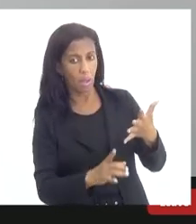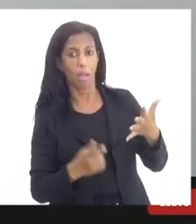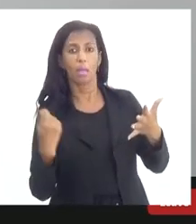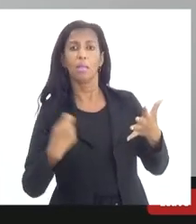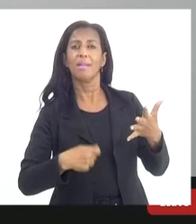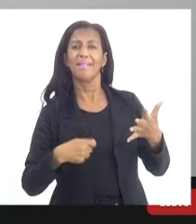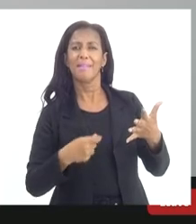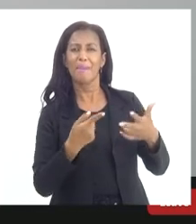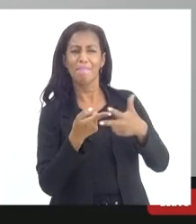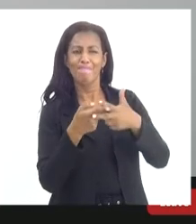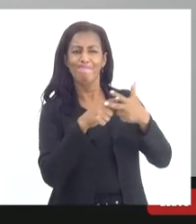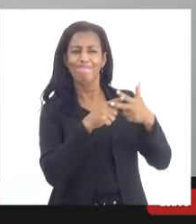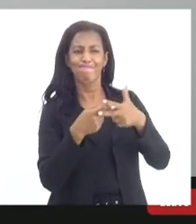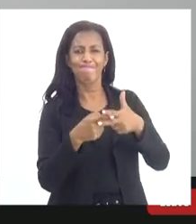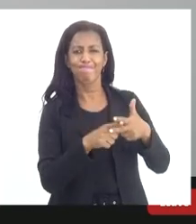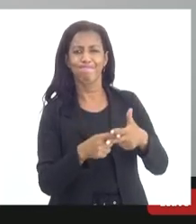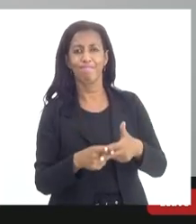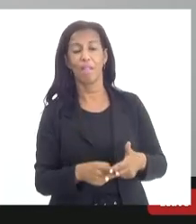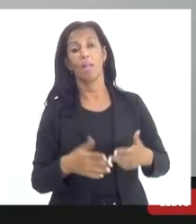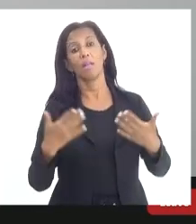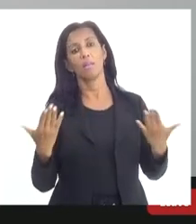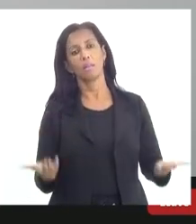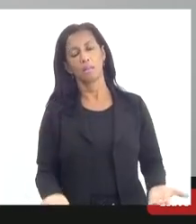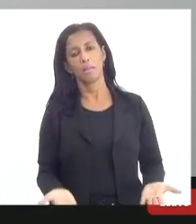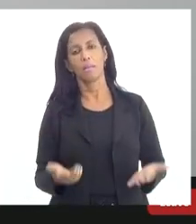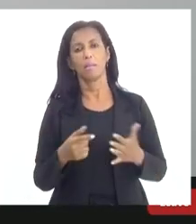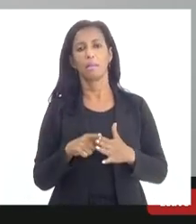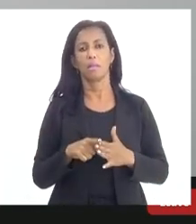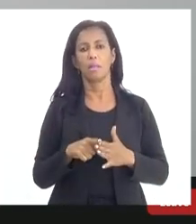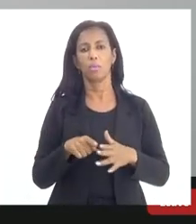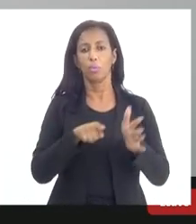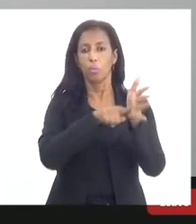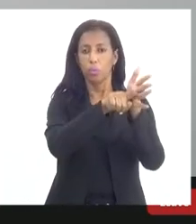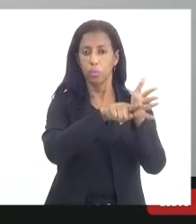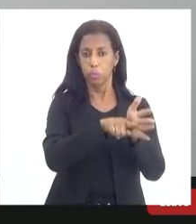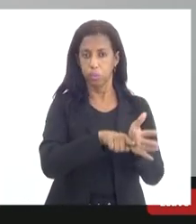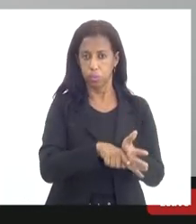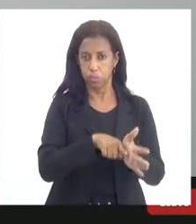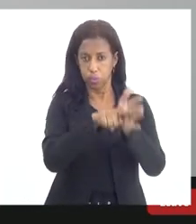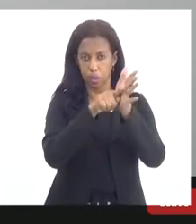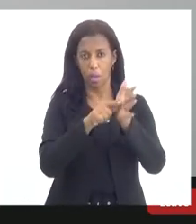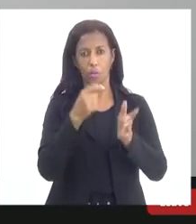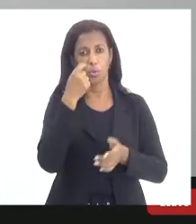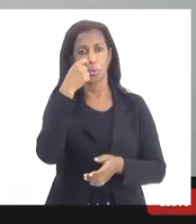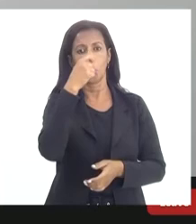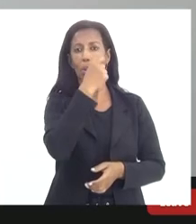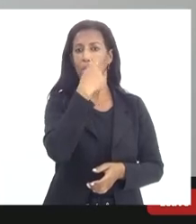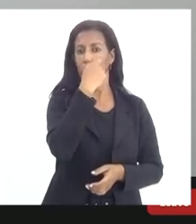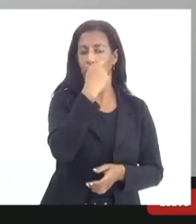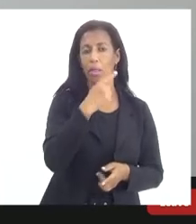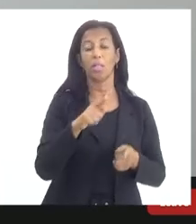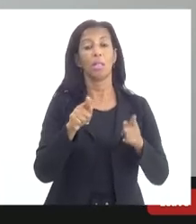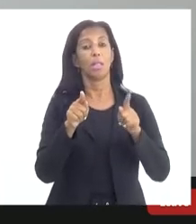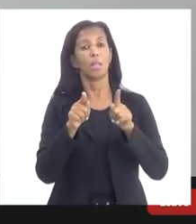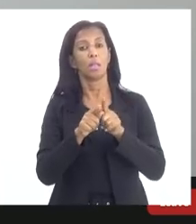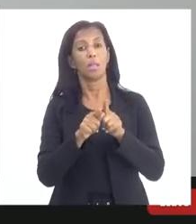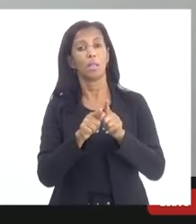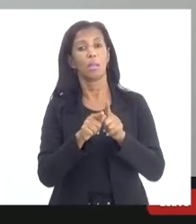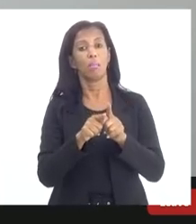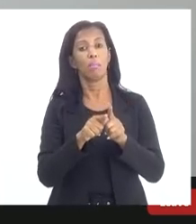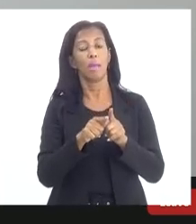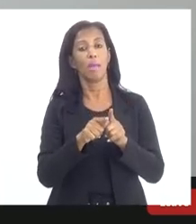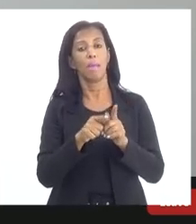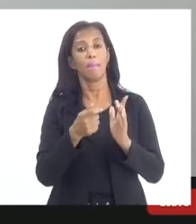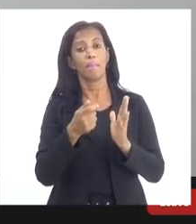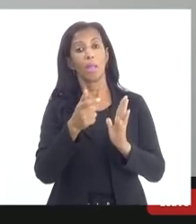aprimorados tanto a questão do exame swap dos cotonetes a questão da atualização